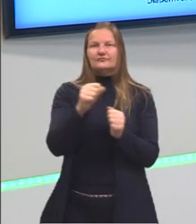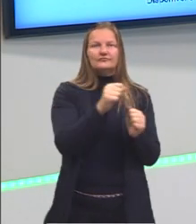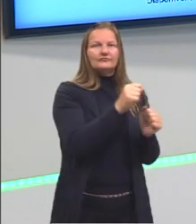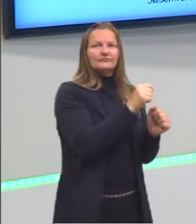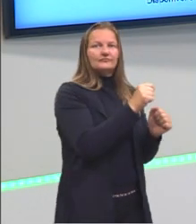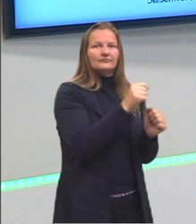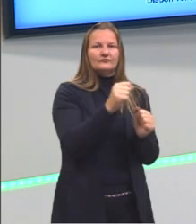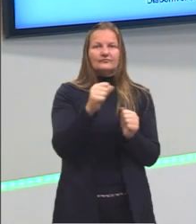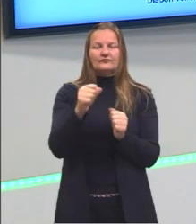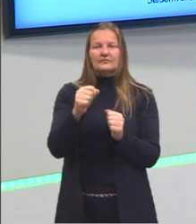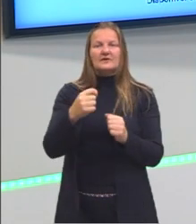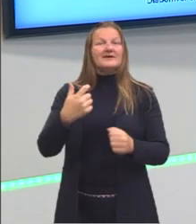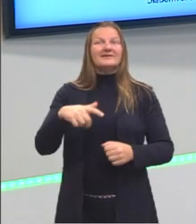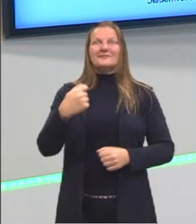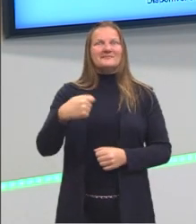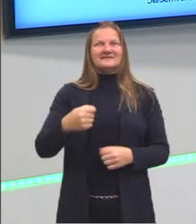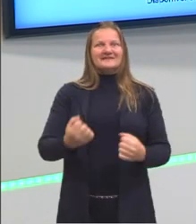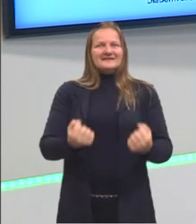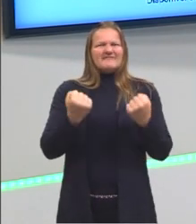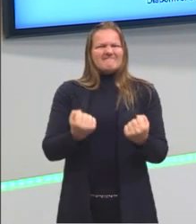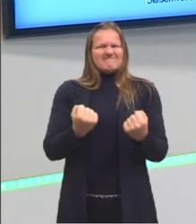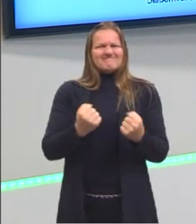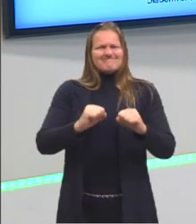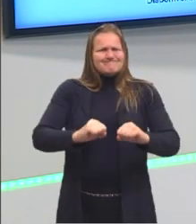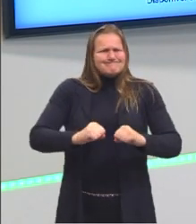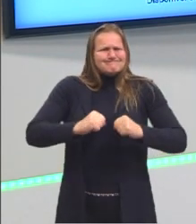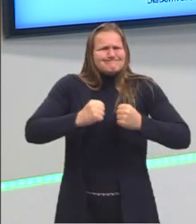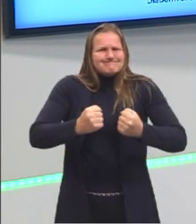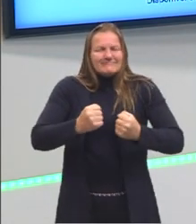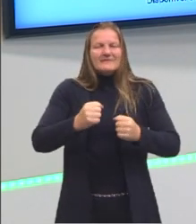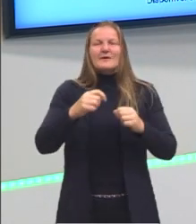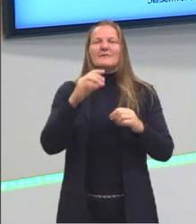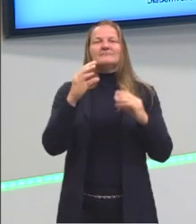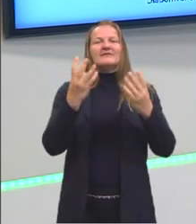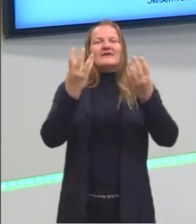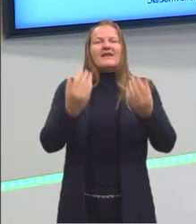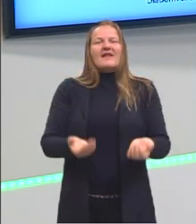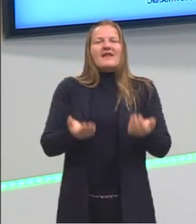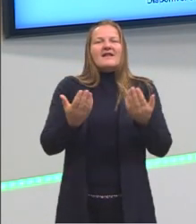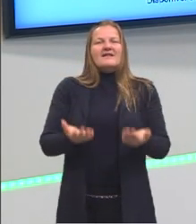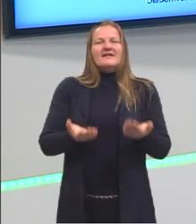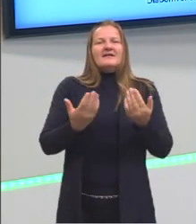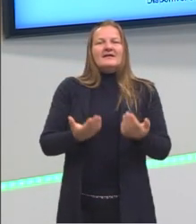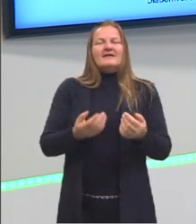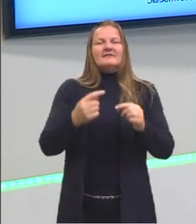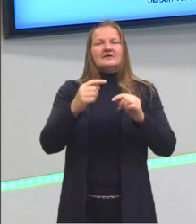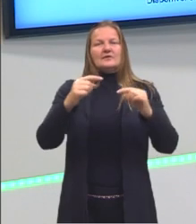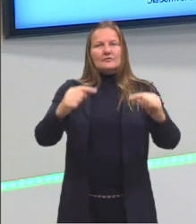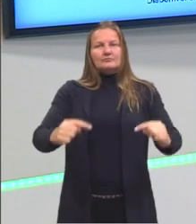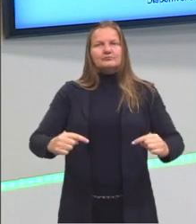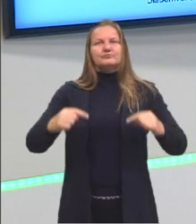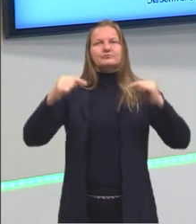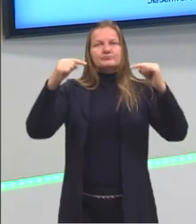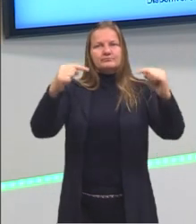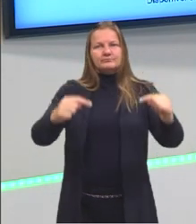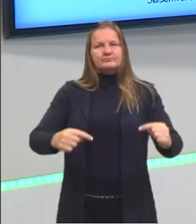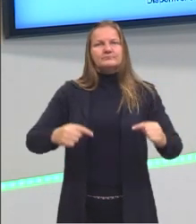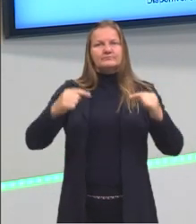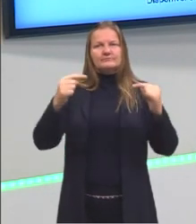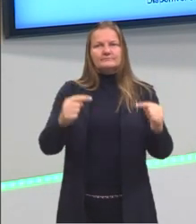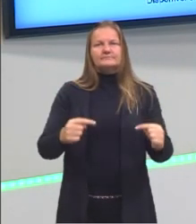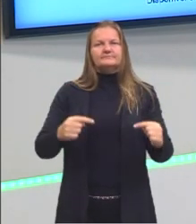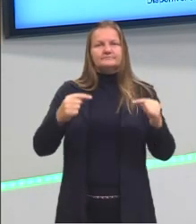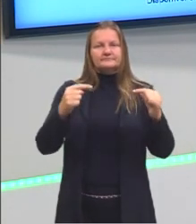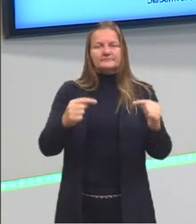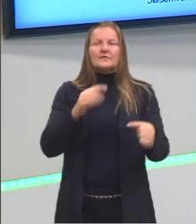de tanta força envolvida. Então a partir daí que começou a utilizar a roda, e é este formato aí